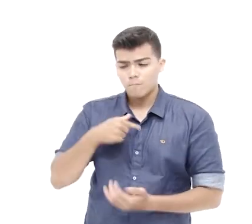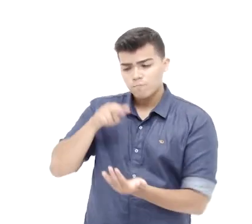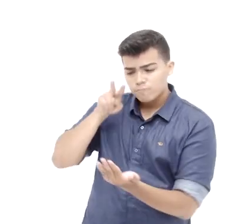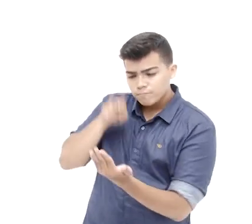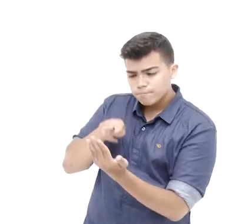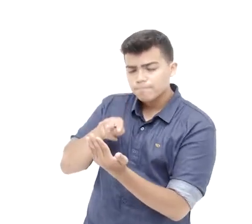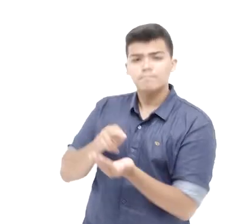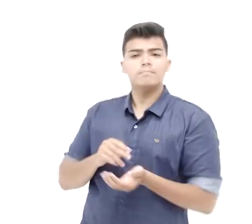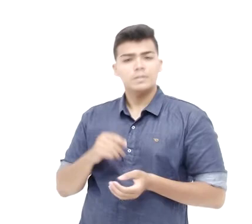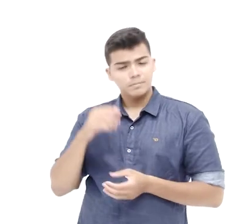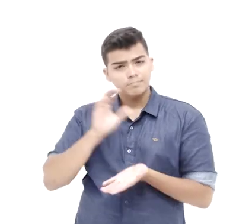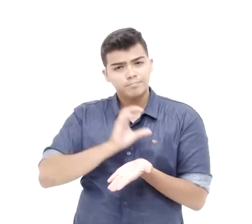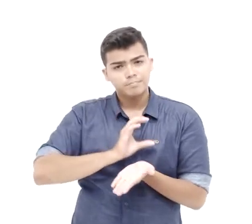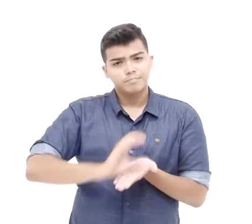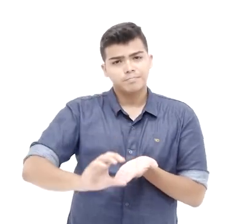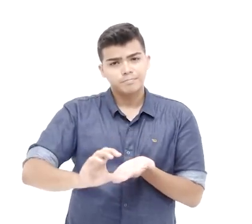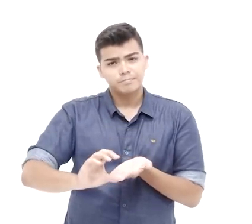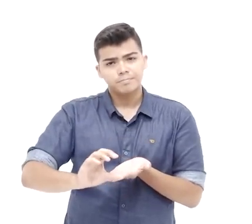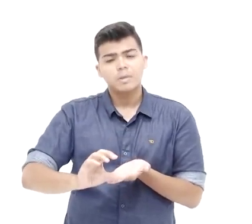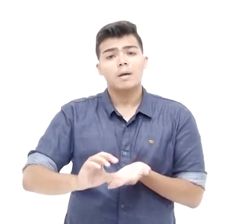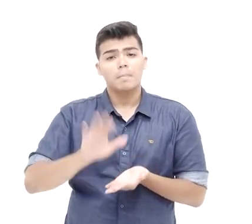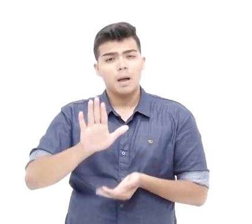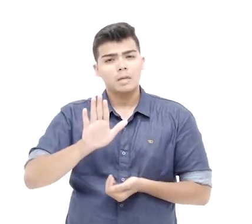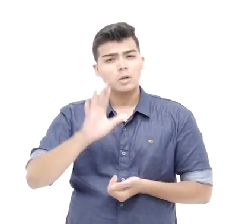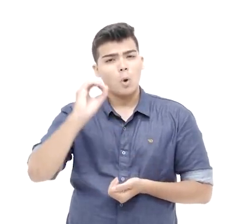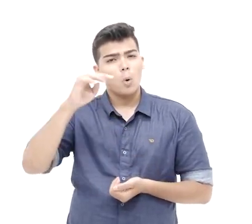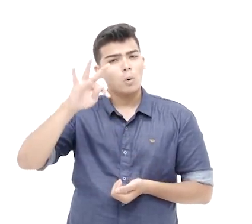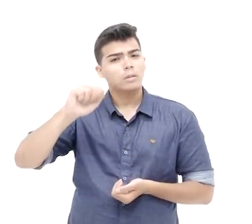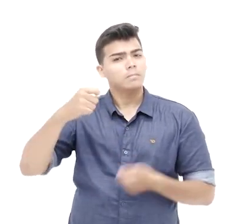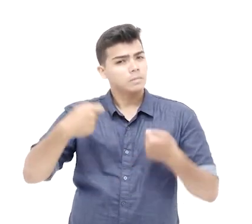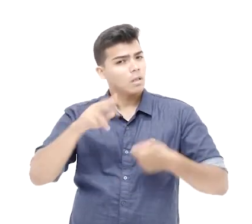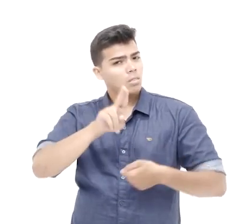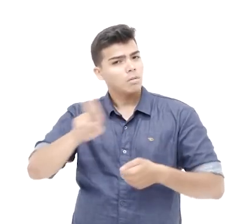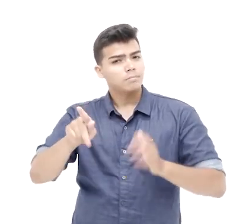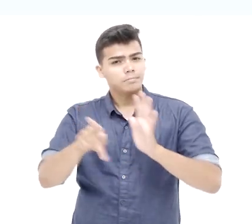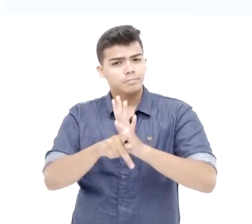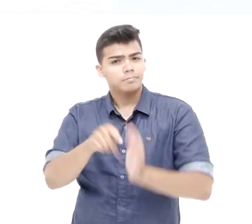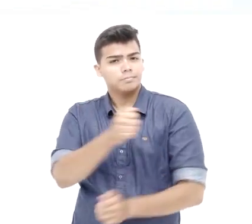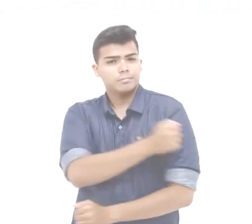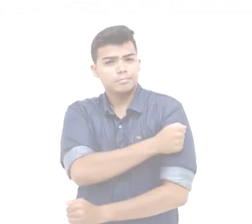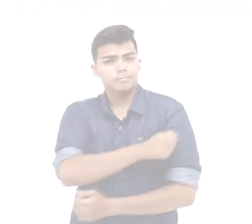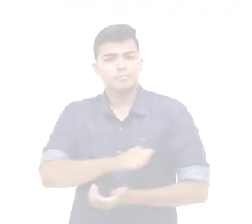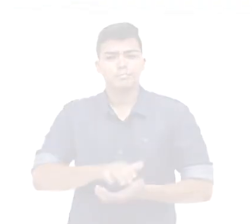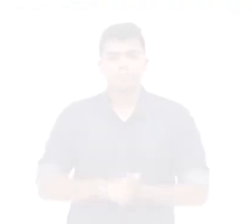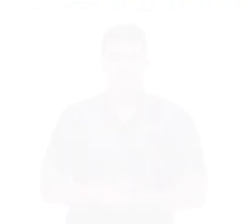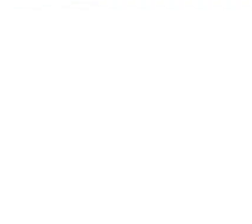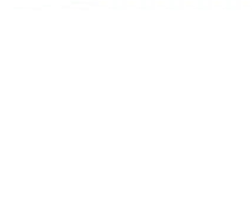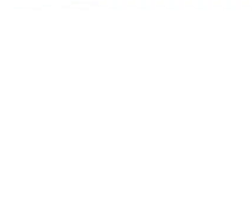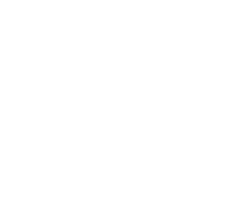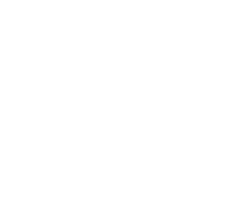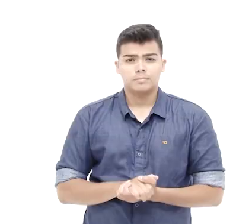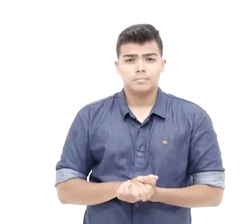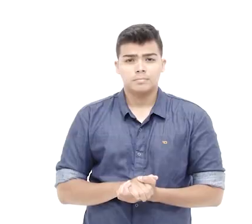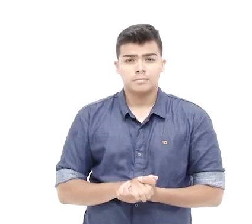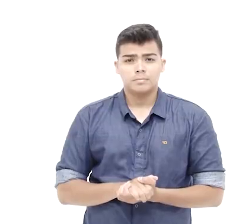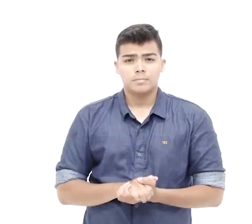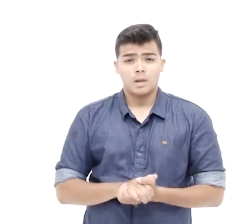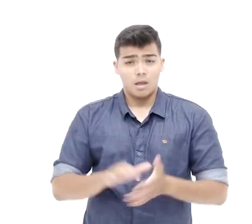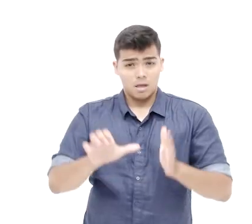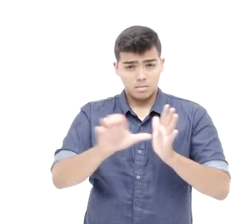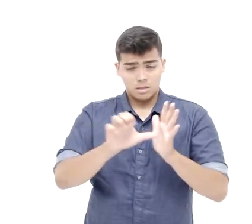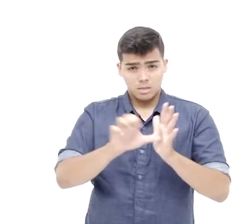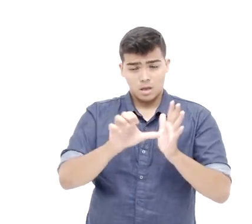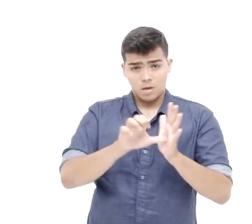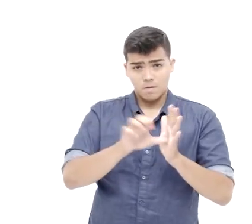estudantil. Vale lembrar que essa conta deve ser em nome do aluno. Qual a validade do edital? A data de